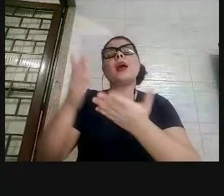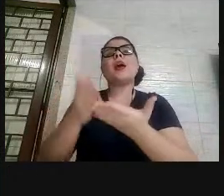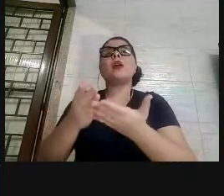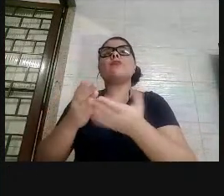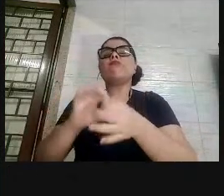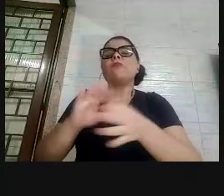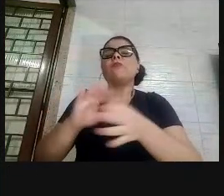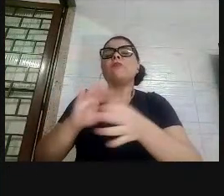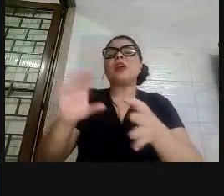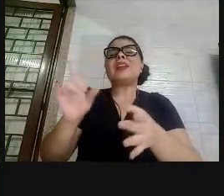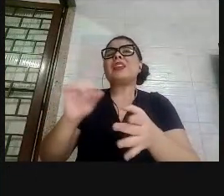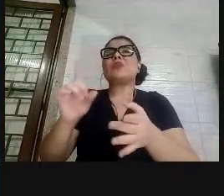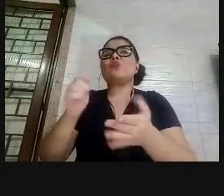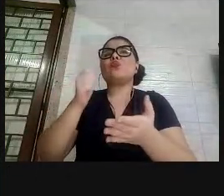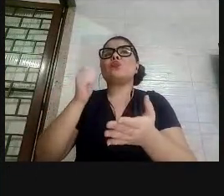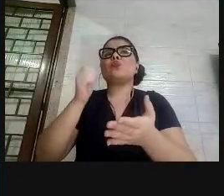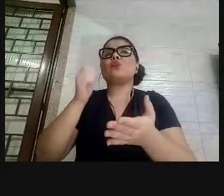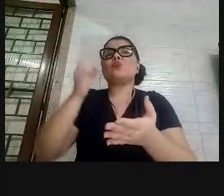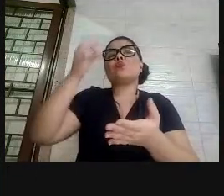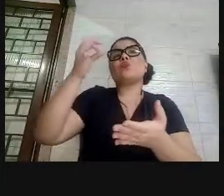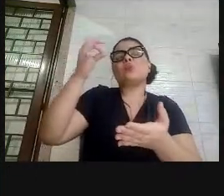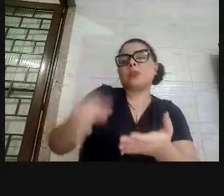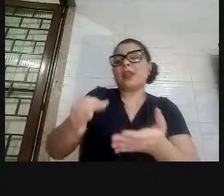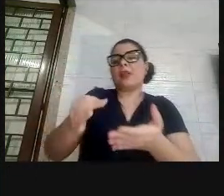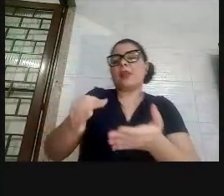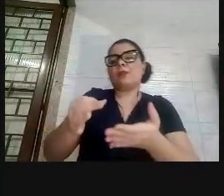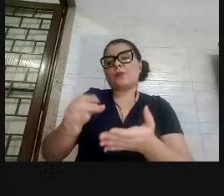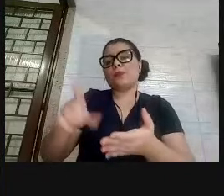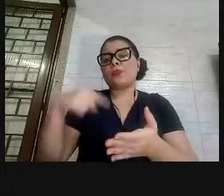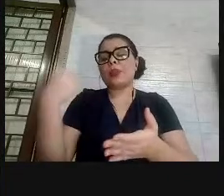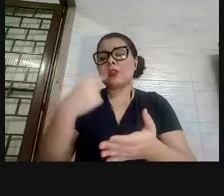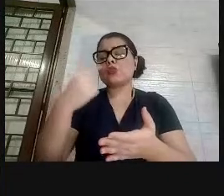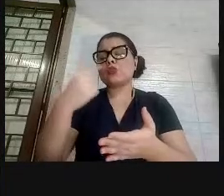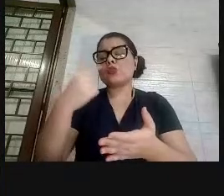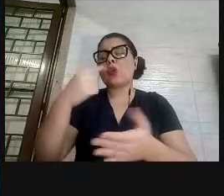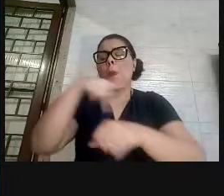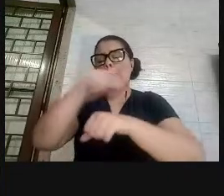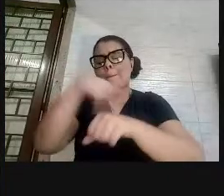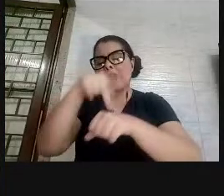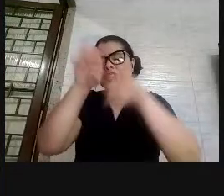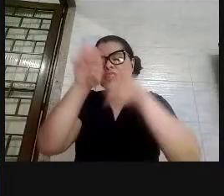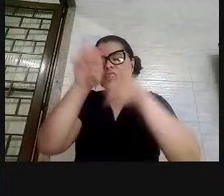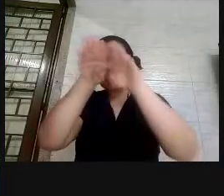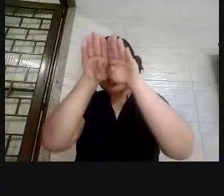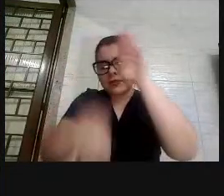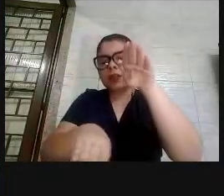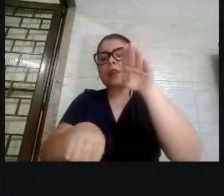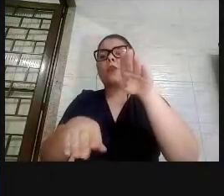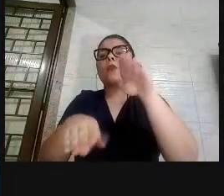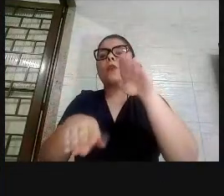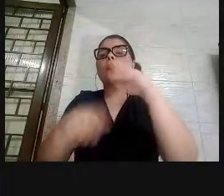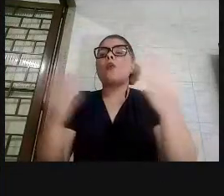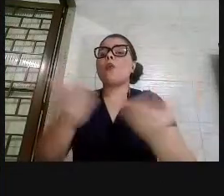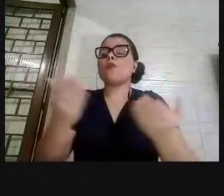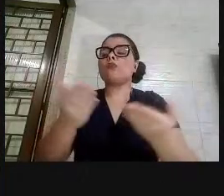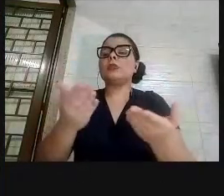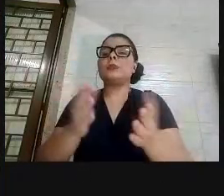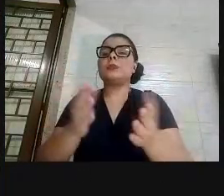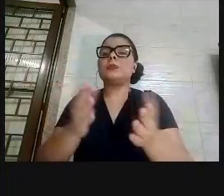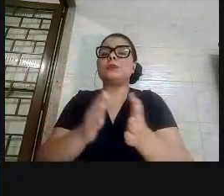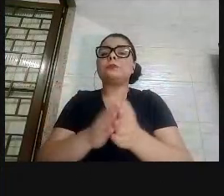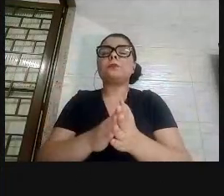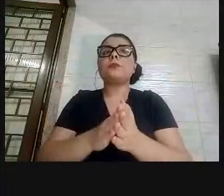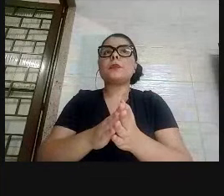não consolidada. Nós somos um país profundamente desigual, nós temos hoje um dos dez maiores